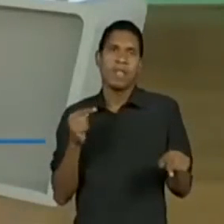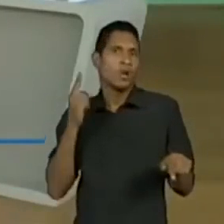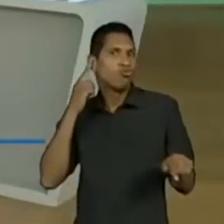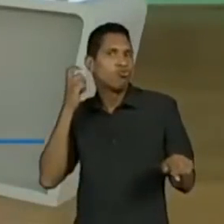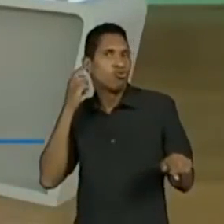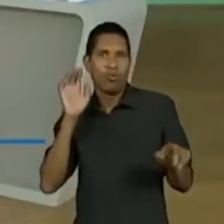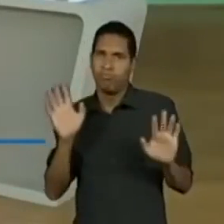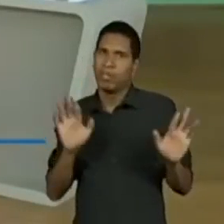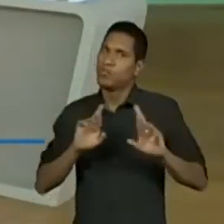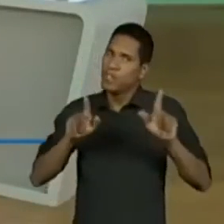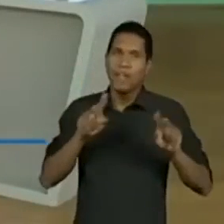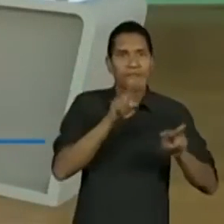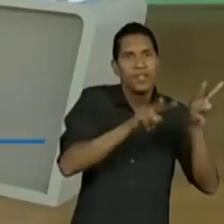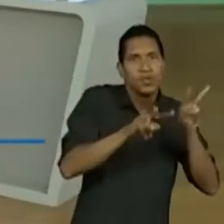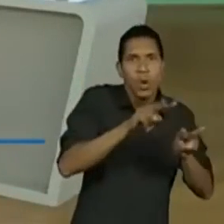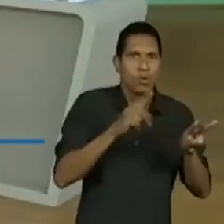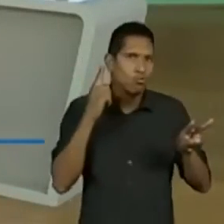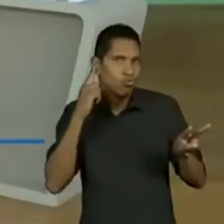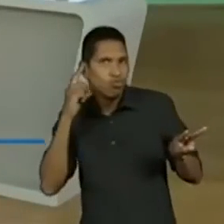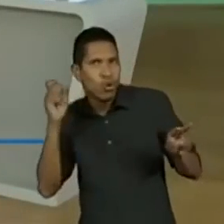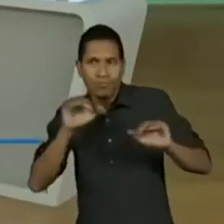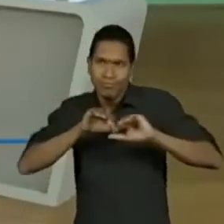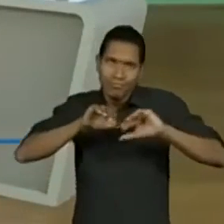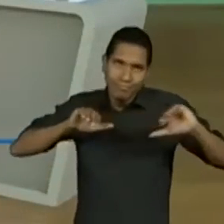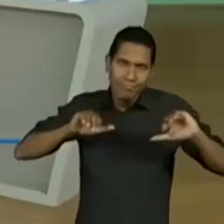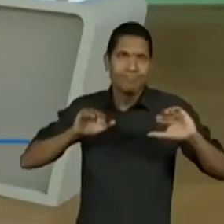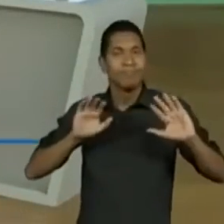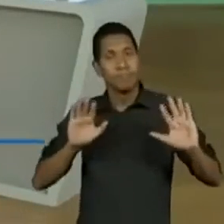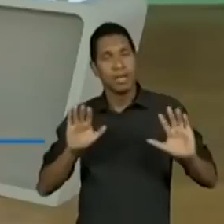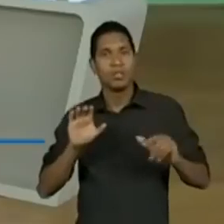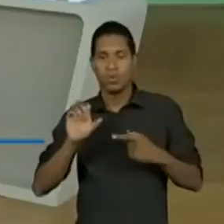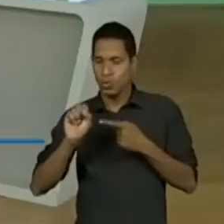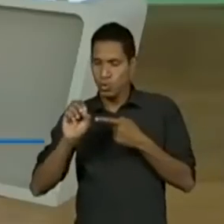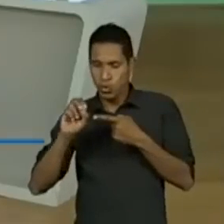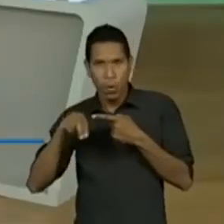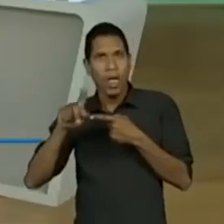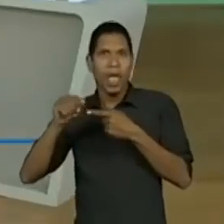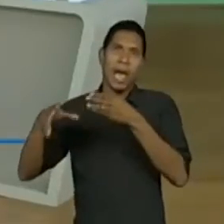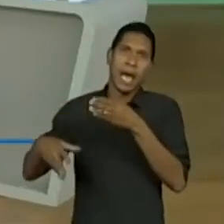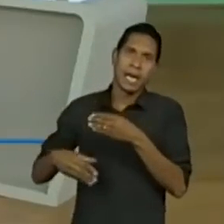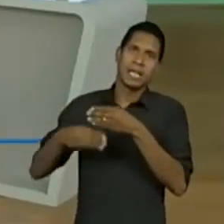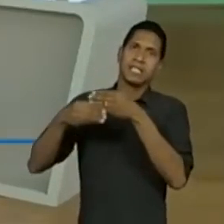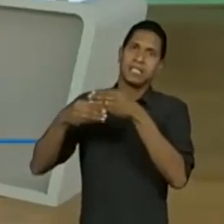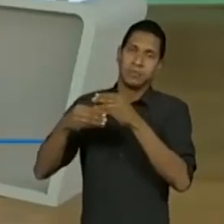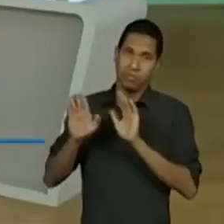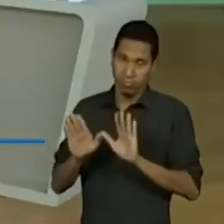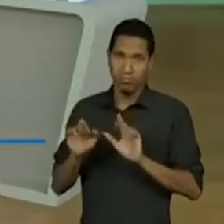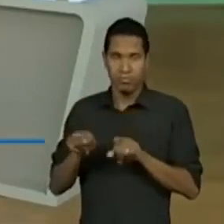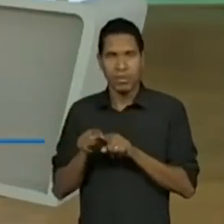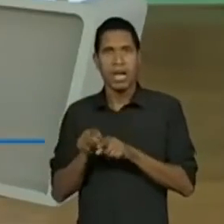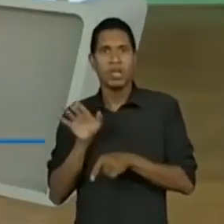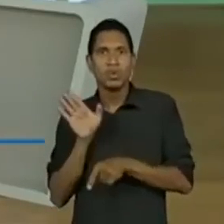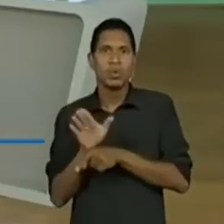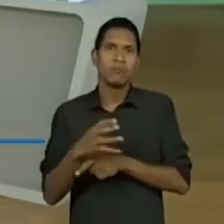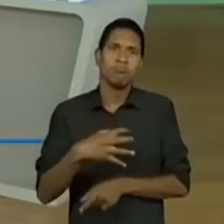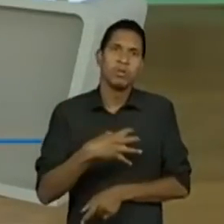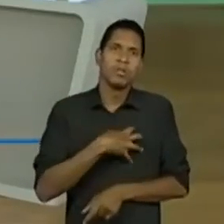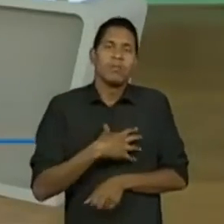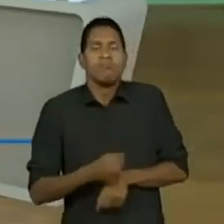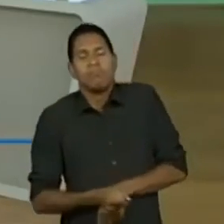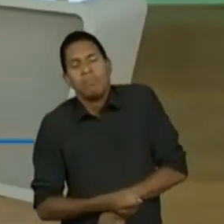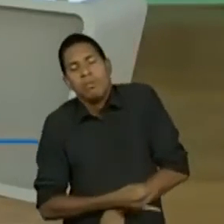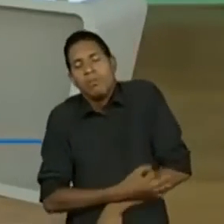né? Mas a gente coloca como som, como um item a mais que vocês observaram, que chamou a atenção do poema. Muito bom.